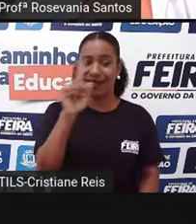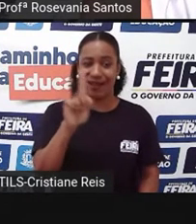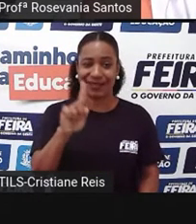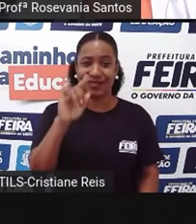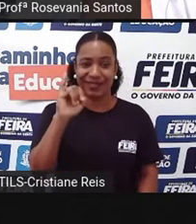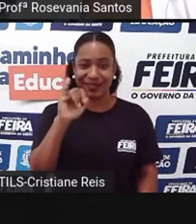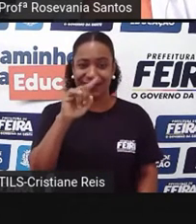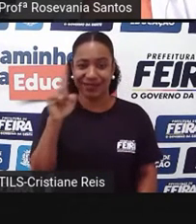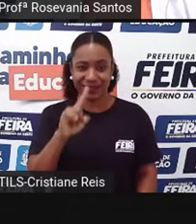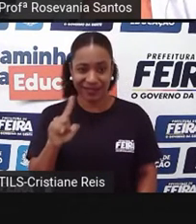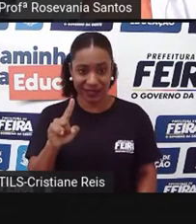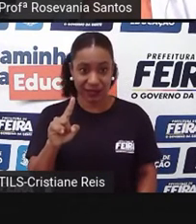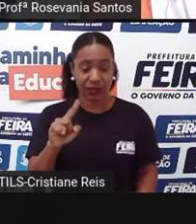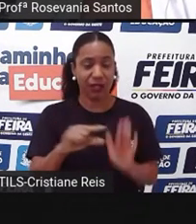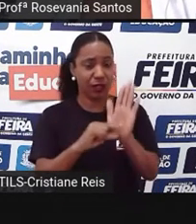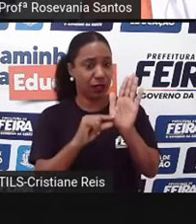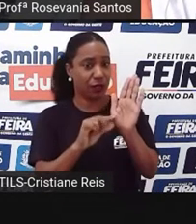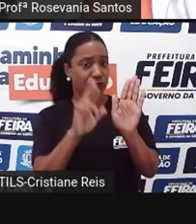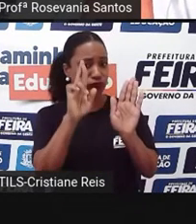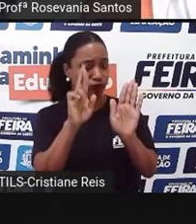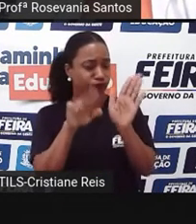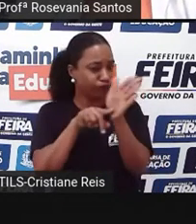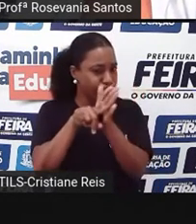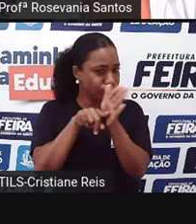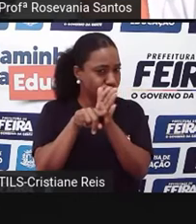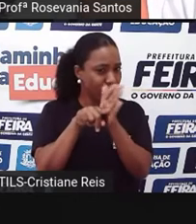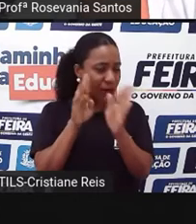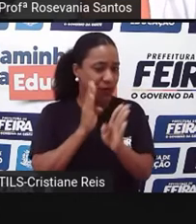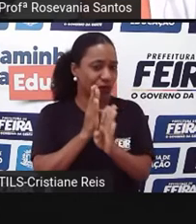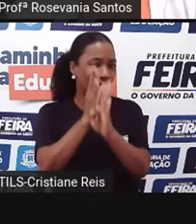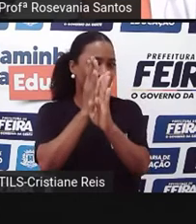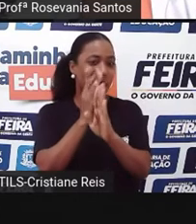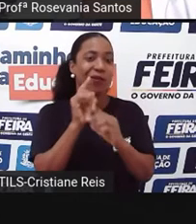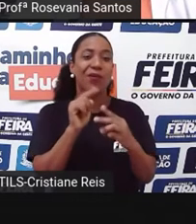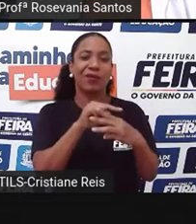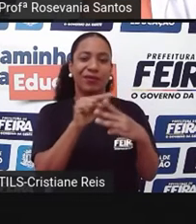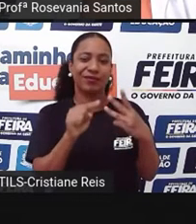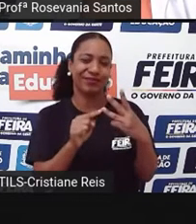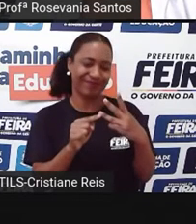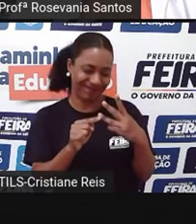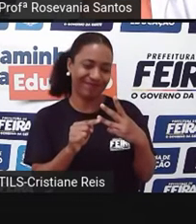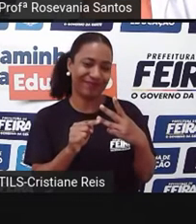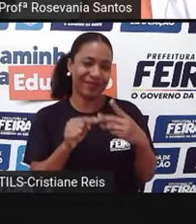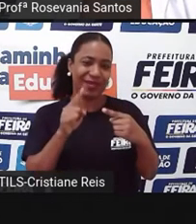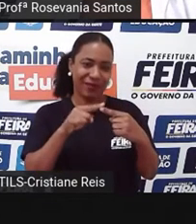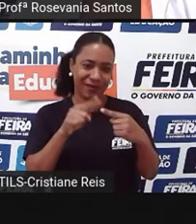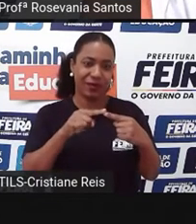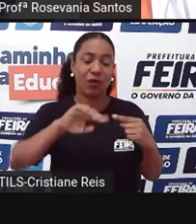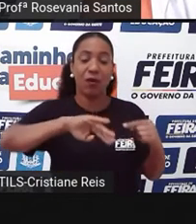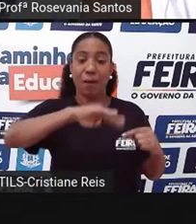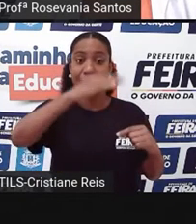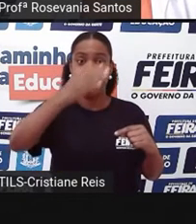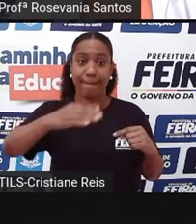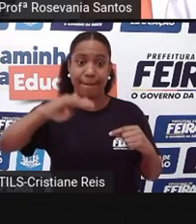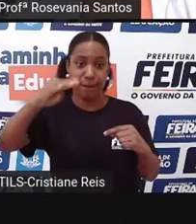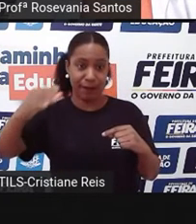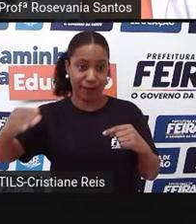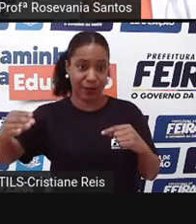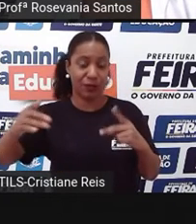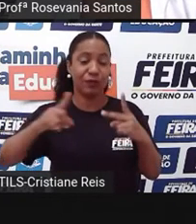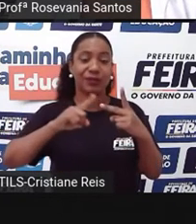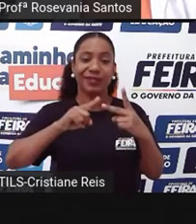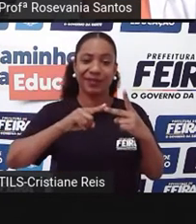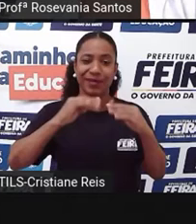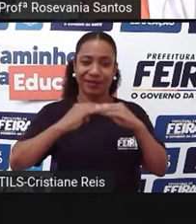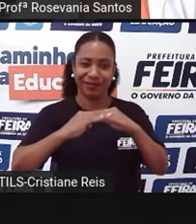os mares de morro, que é um monte de serras que tem aqui. Então, ele colocou, foi apresentada aqui uma nova